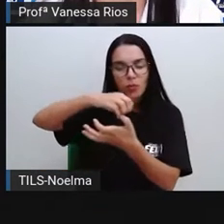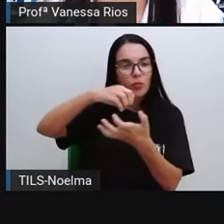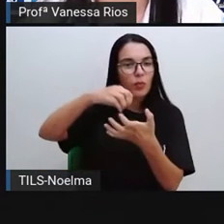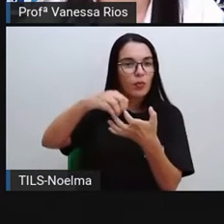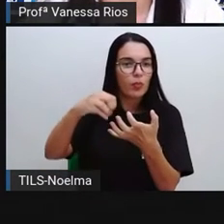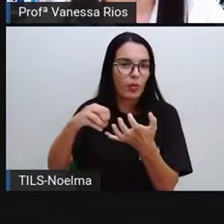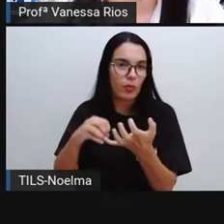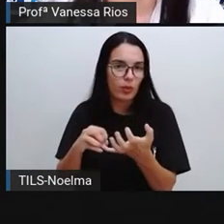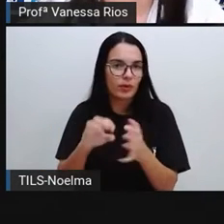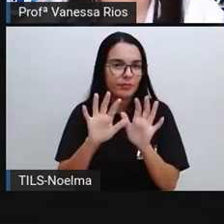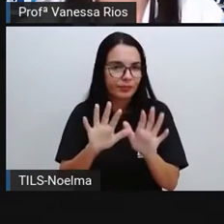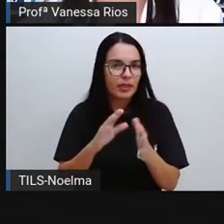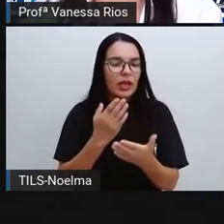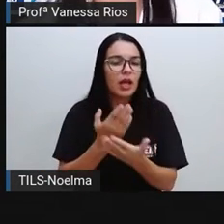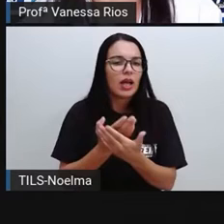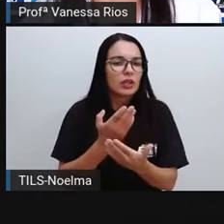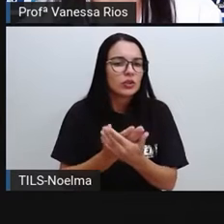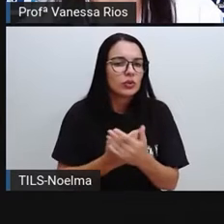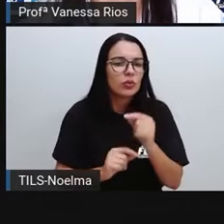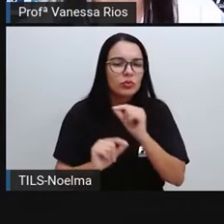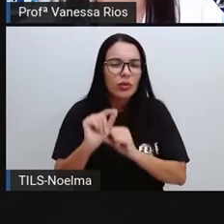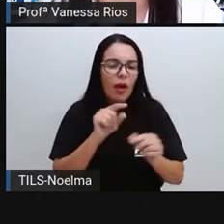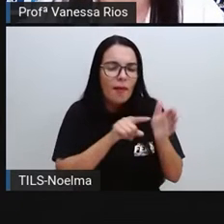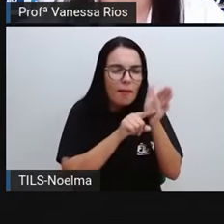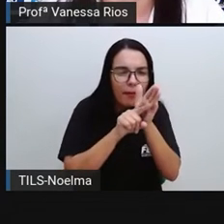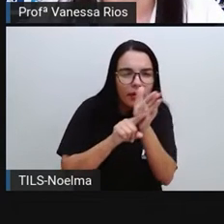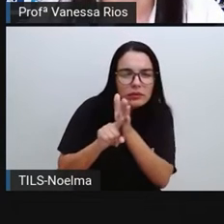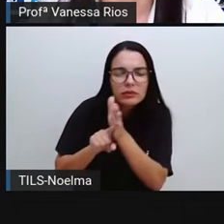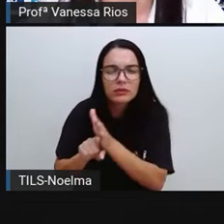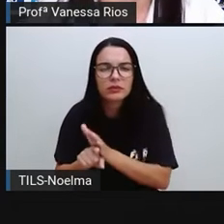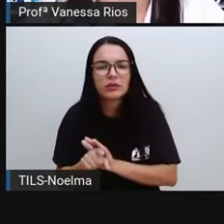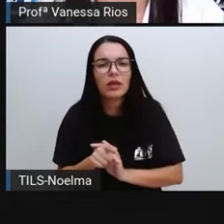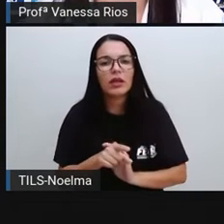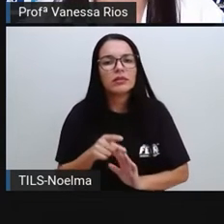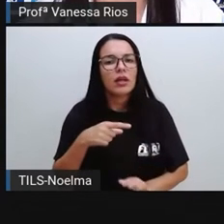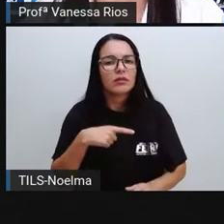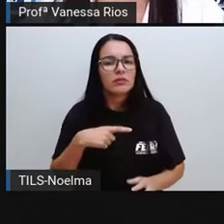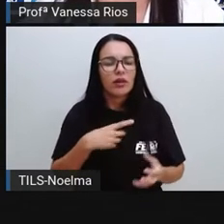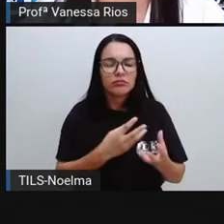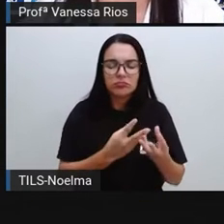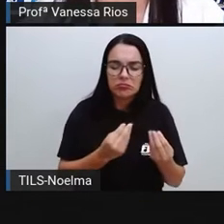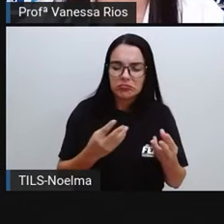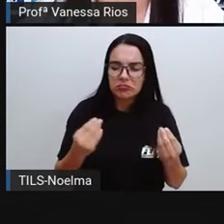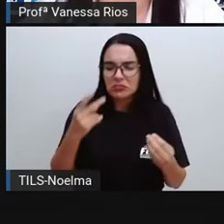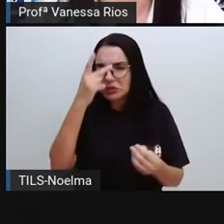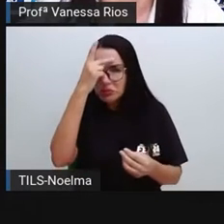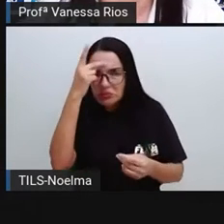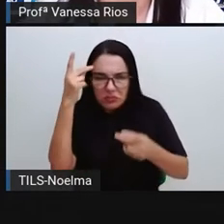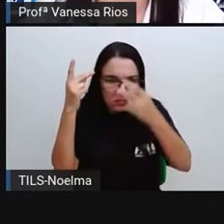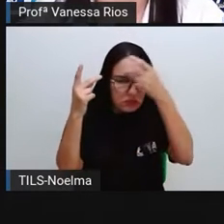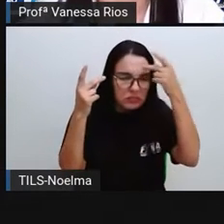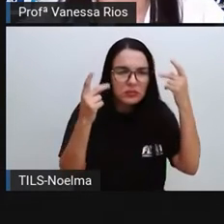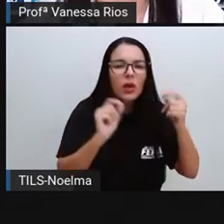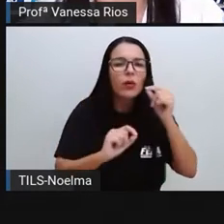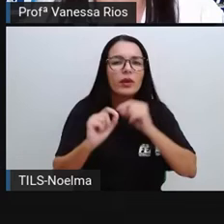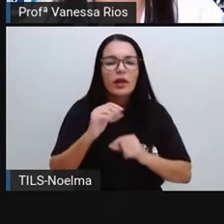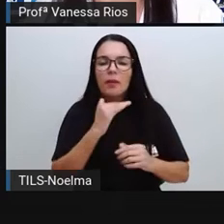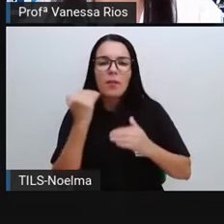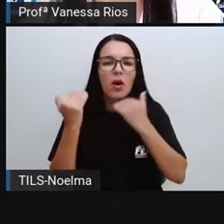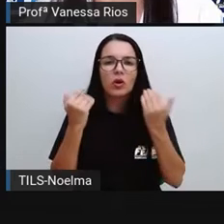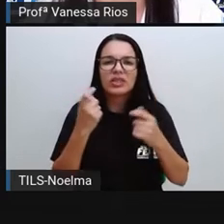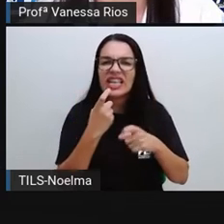Então, estudos, estudos, pesquisas, arqueólogos, diante de fósseis, diante de